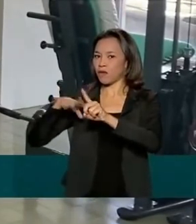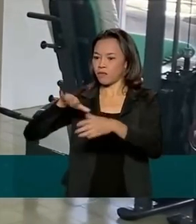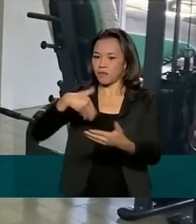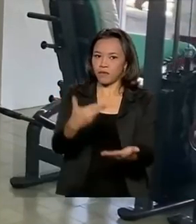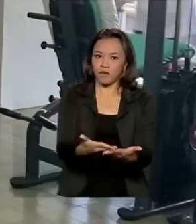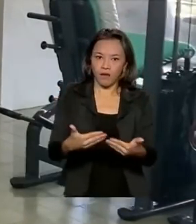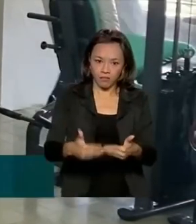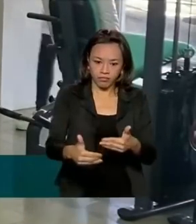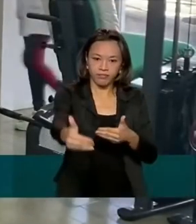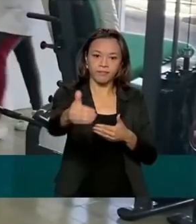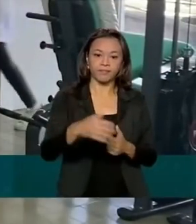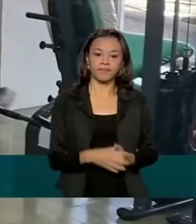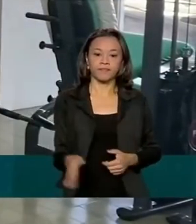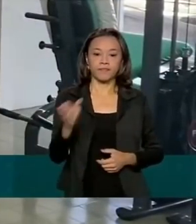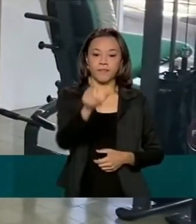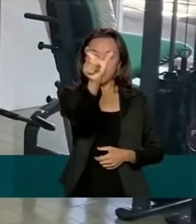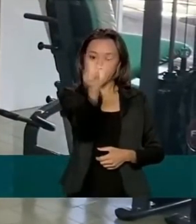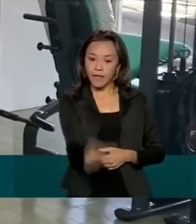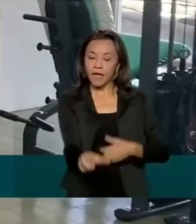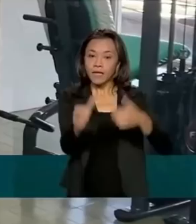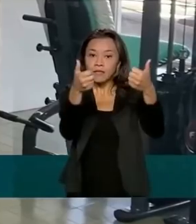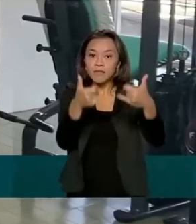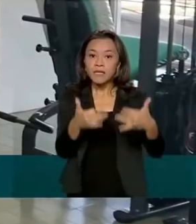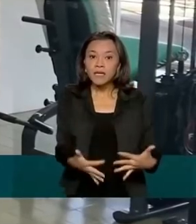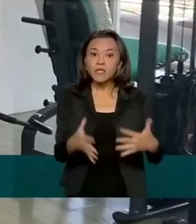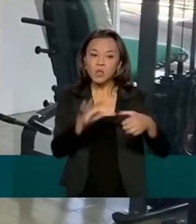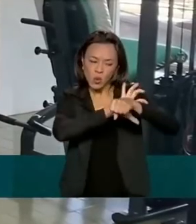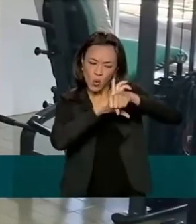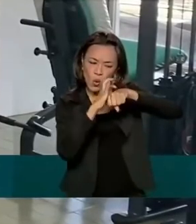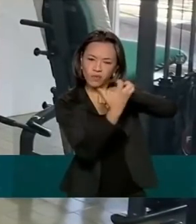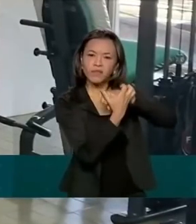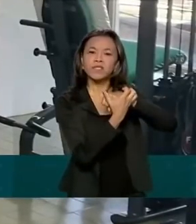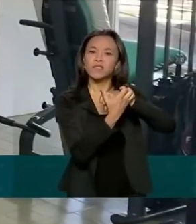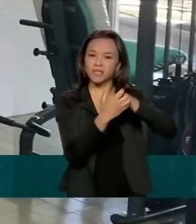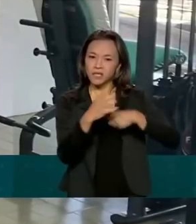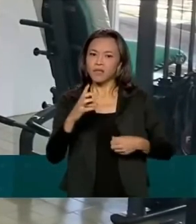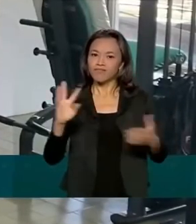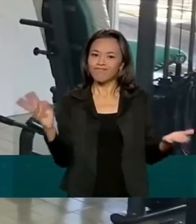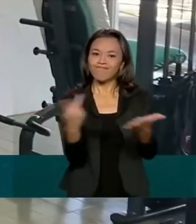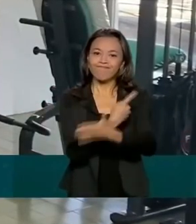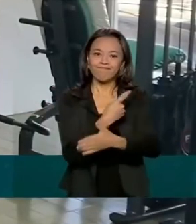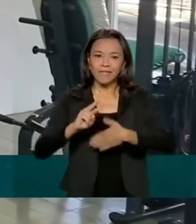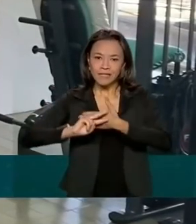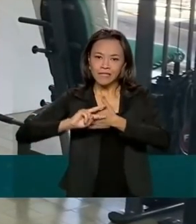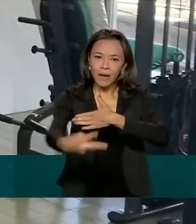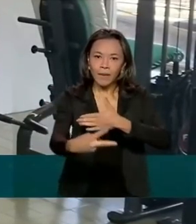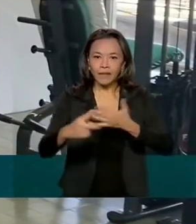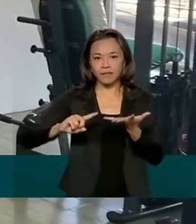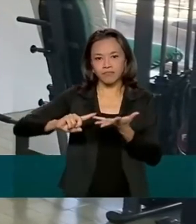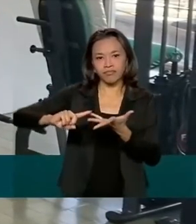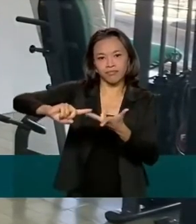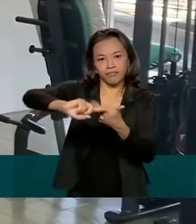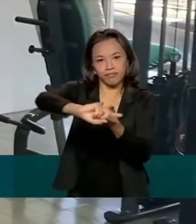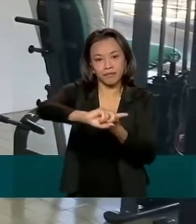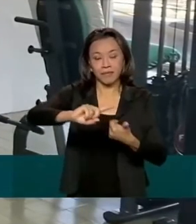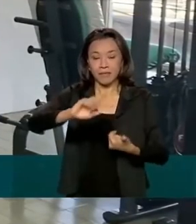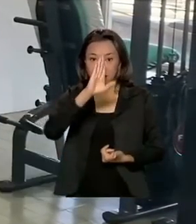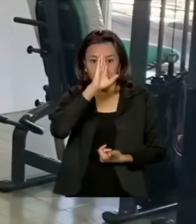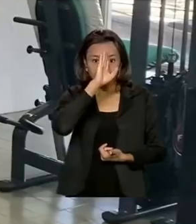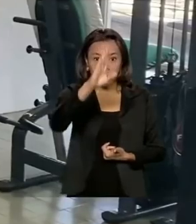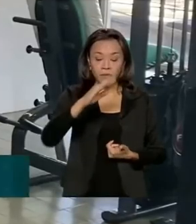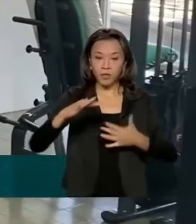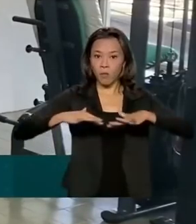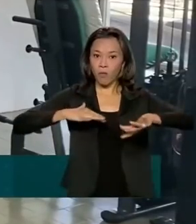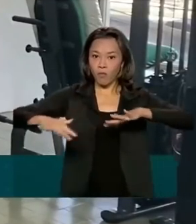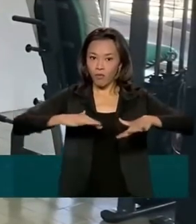paciente, já que o Covid veio com várias sequelas, né? Principalmente com sequelas funcionais